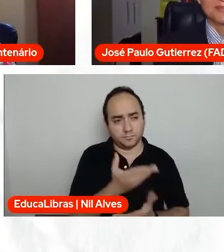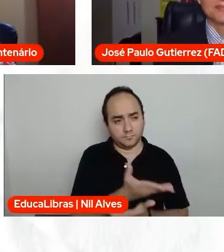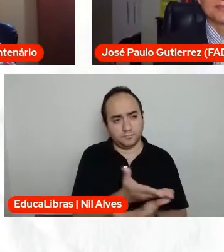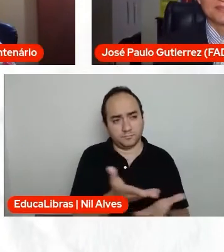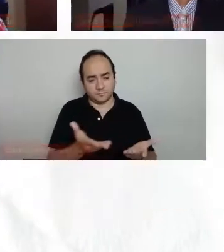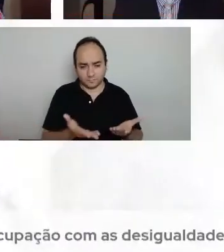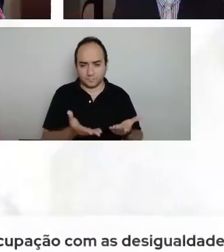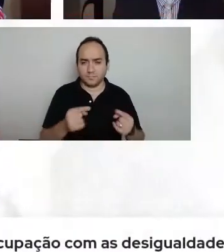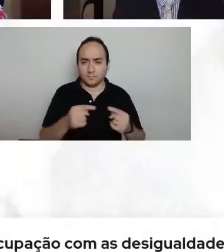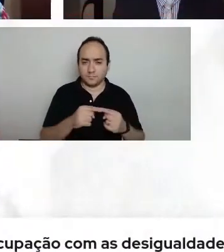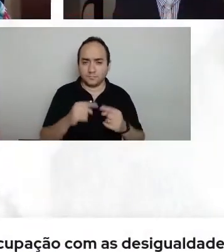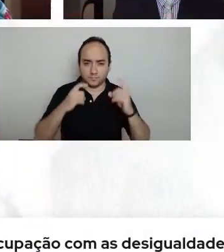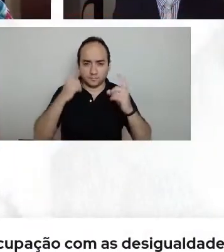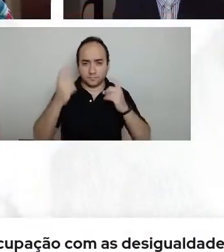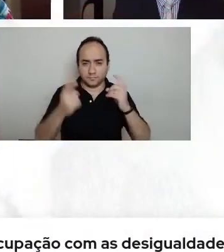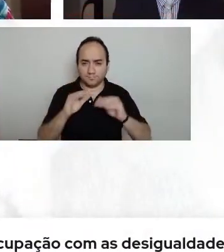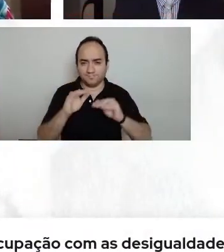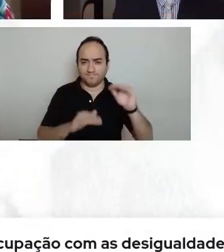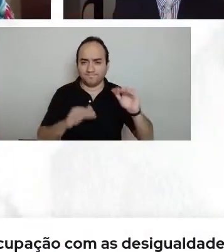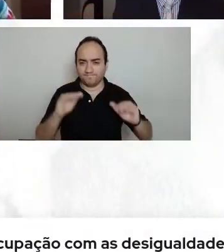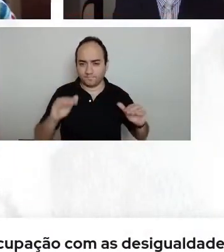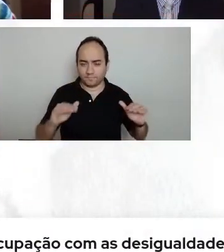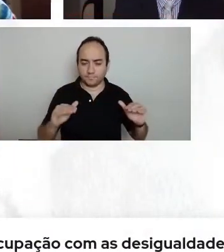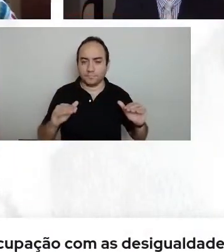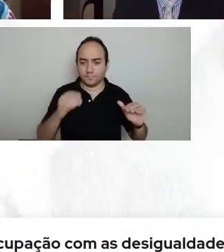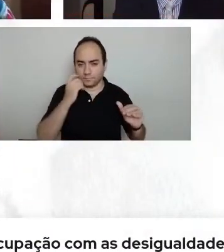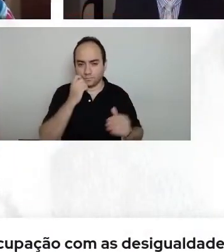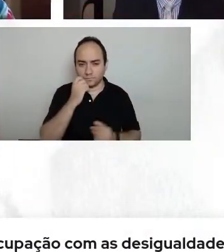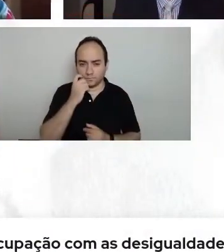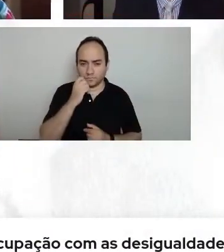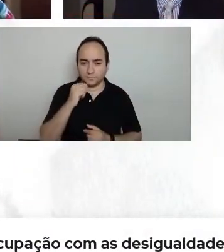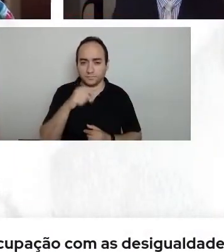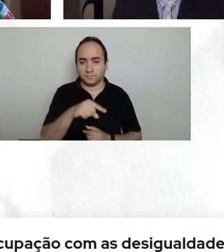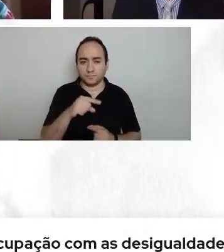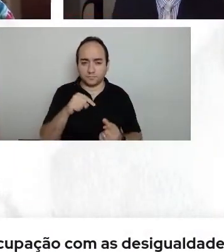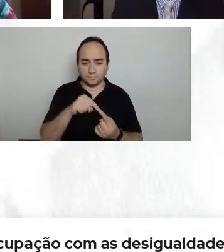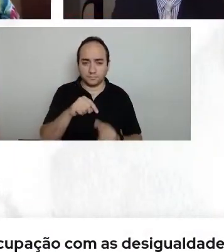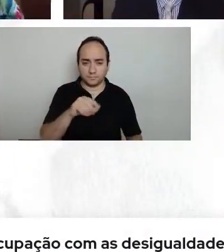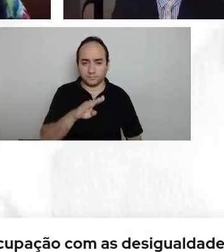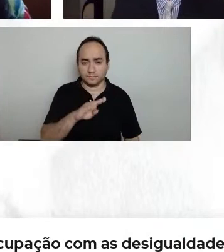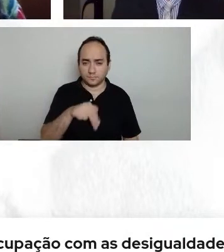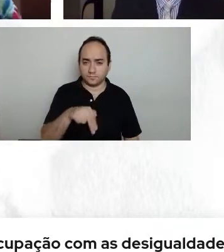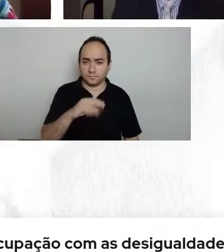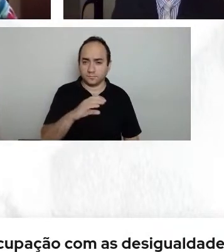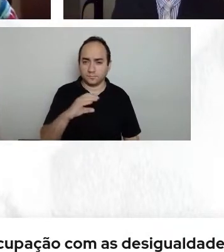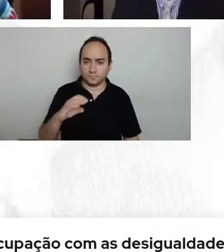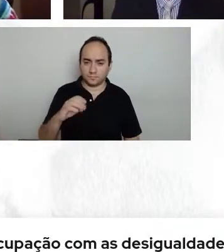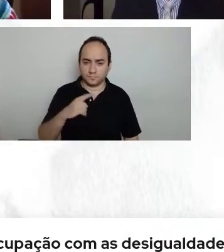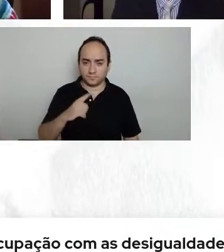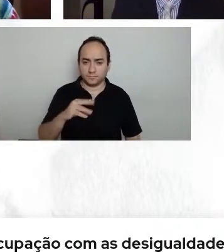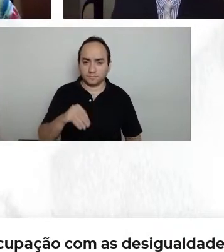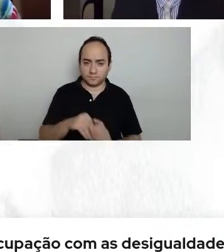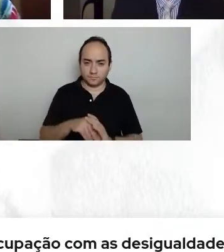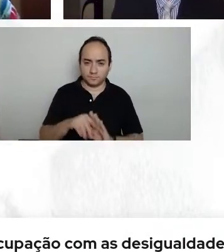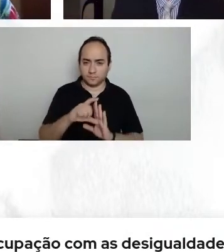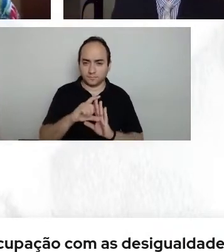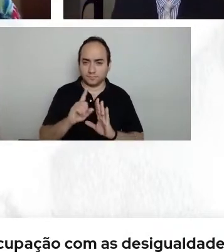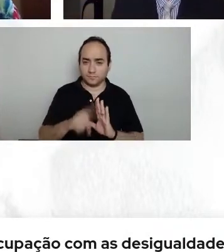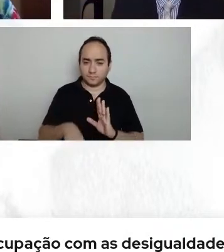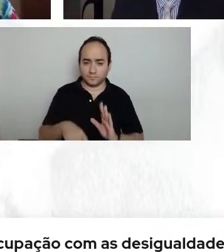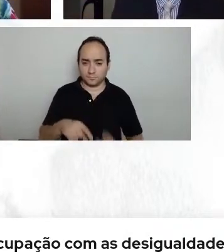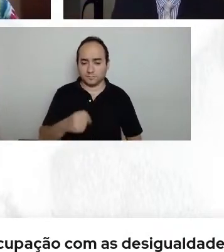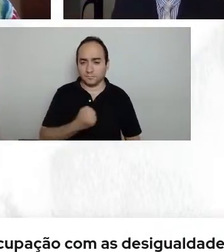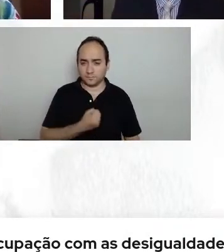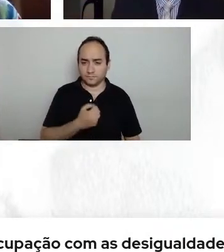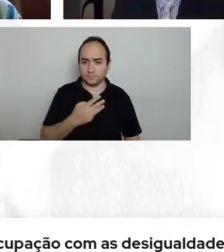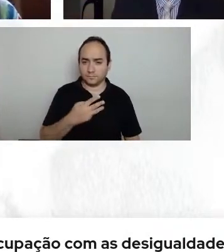preocupação com a desigualdade sociais. Isso está na BNCC, professor Moacita está alertando, né? Que isso está na BNCC,